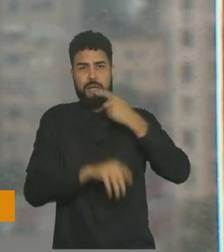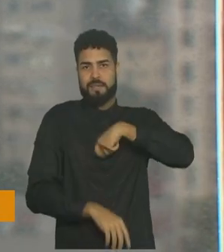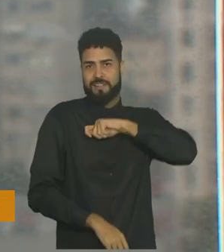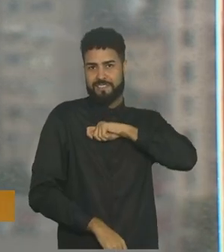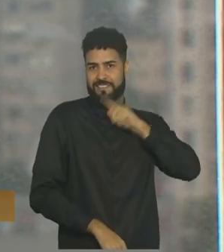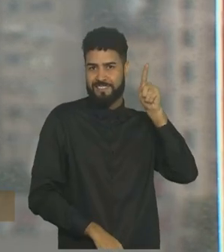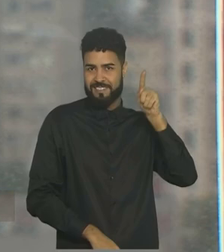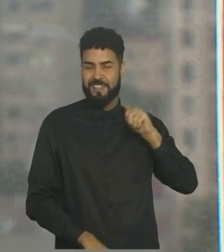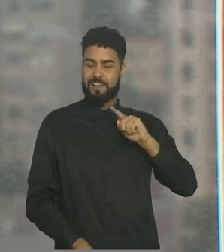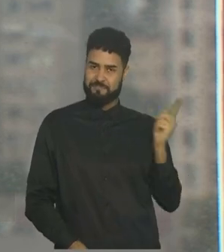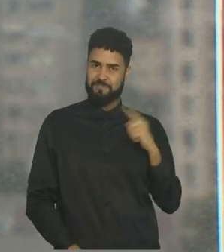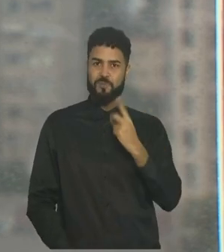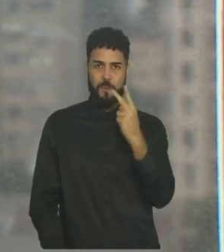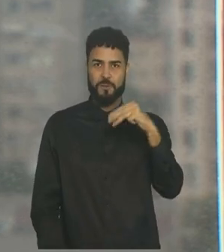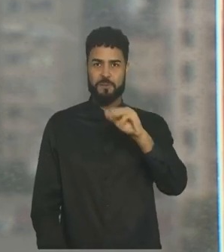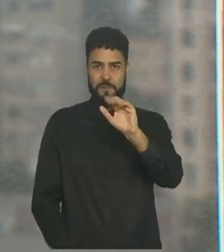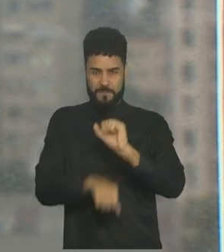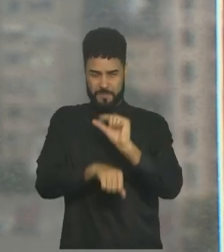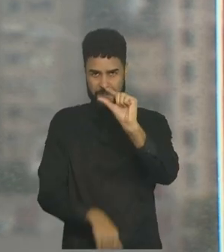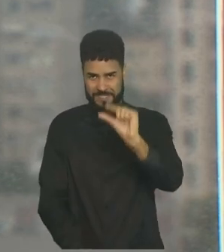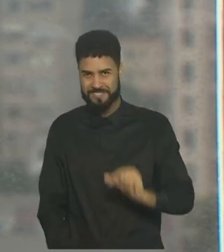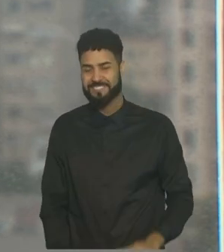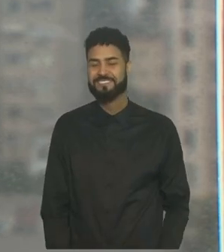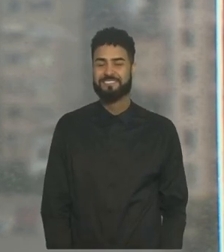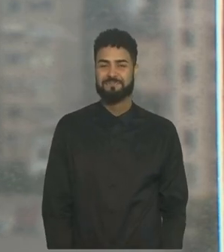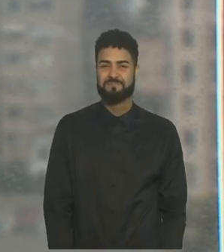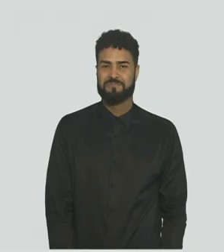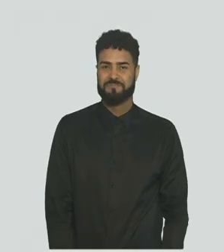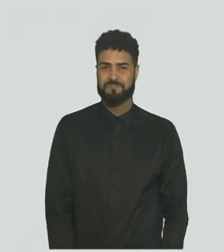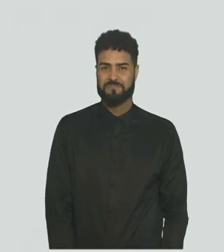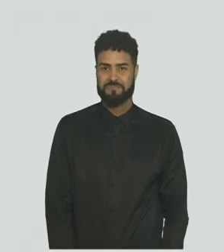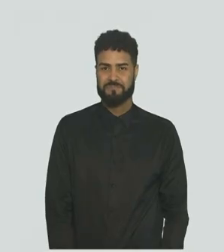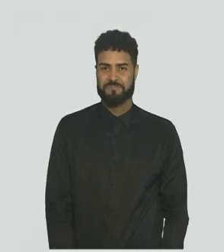Ilhas Canárias. A gente confere em dois minutos, rapidinho. Até já.